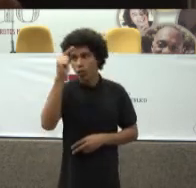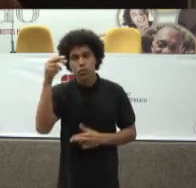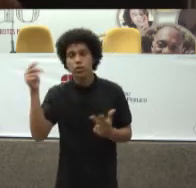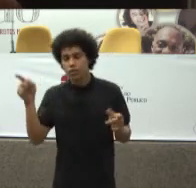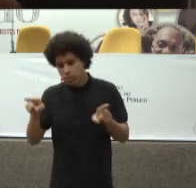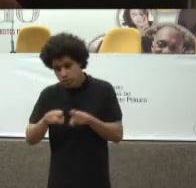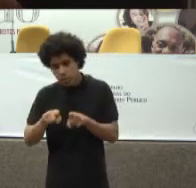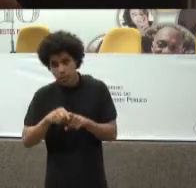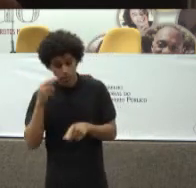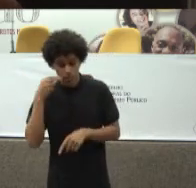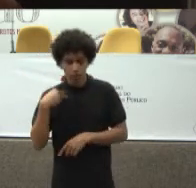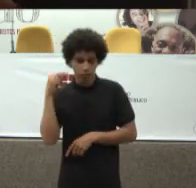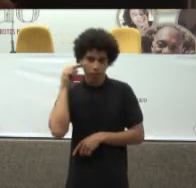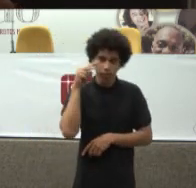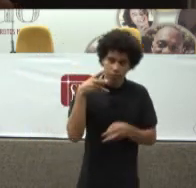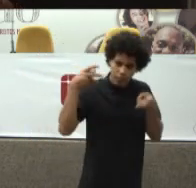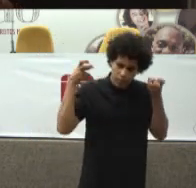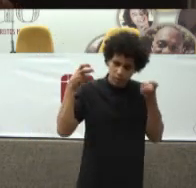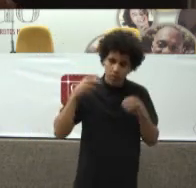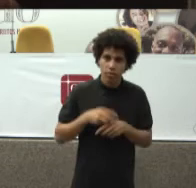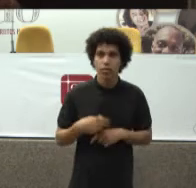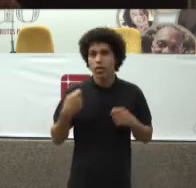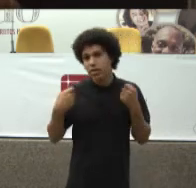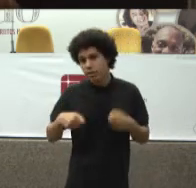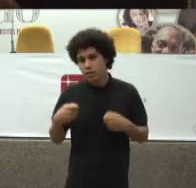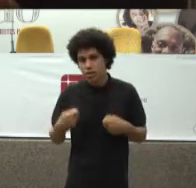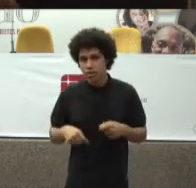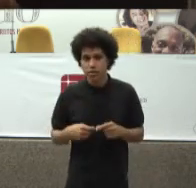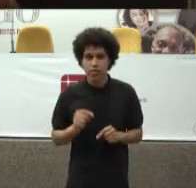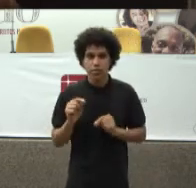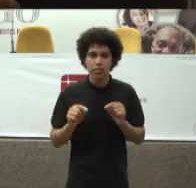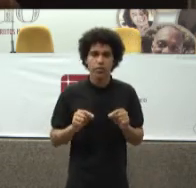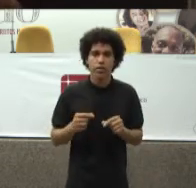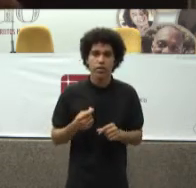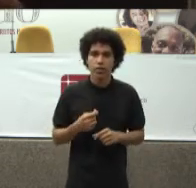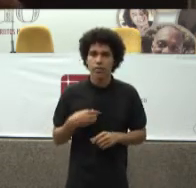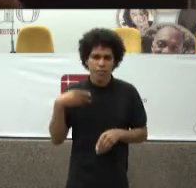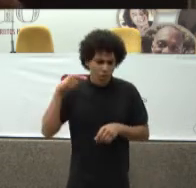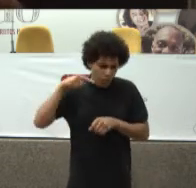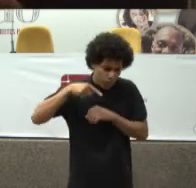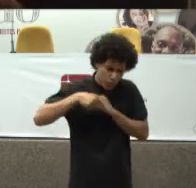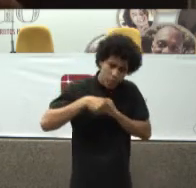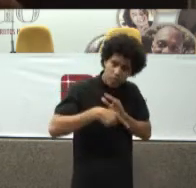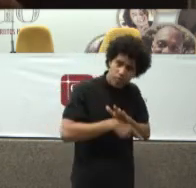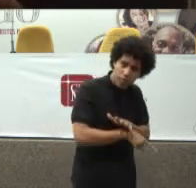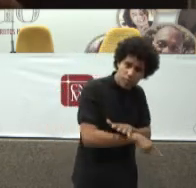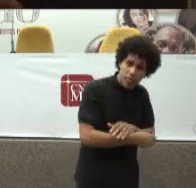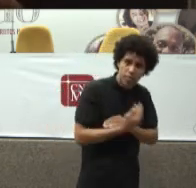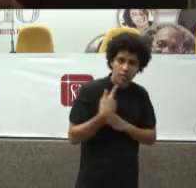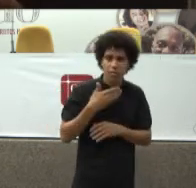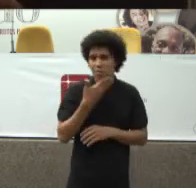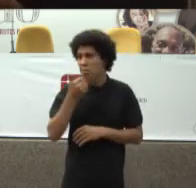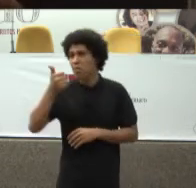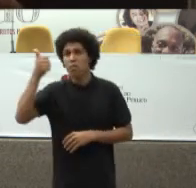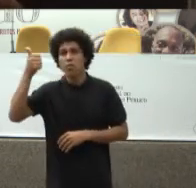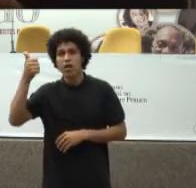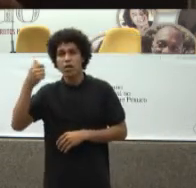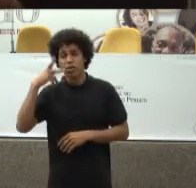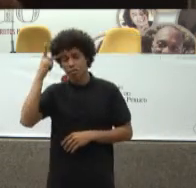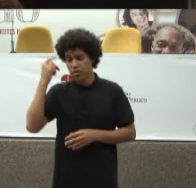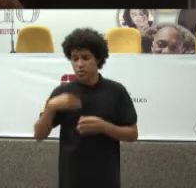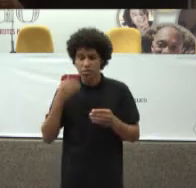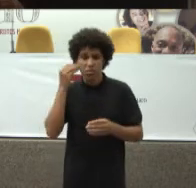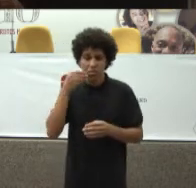coisa Também que eu vejo Que precisaria haver Um aprofundamento melhor Dos operadores de direito